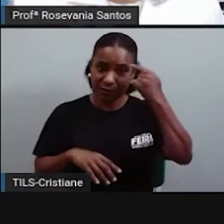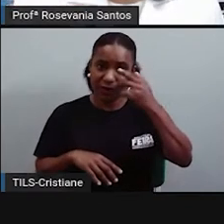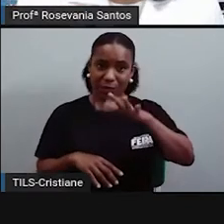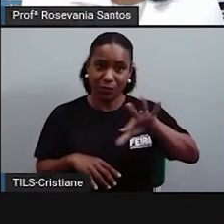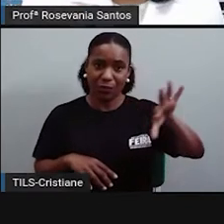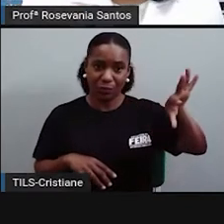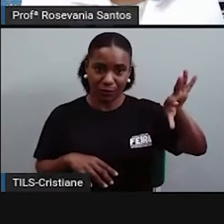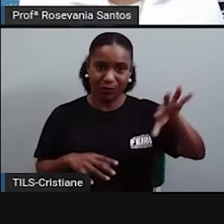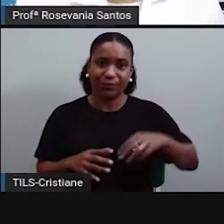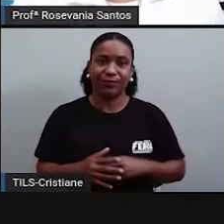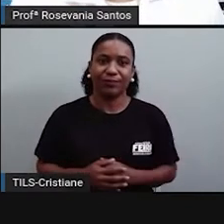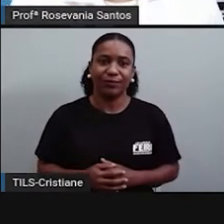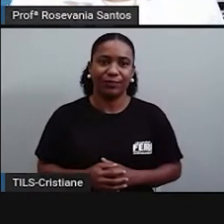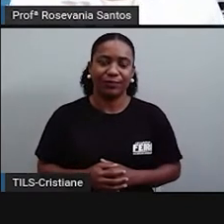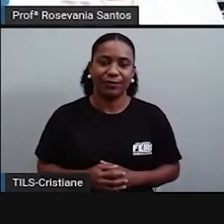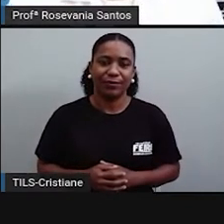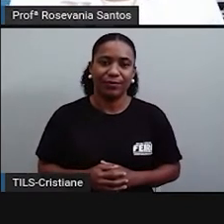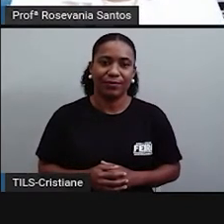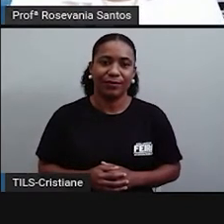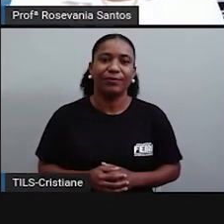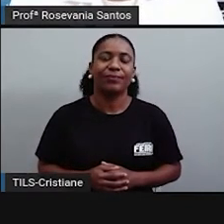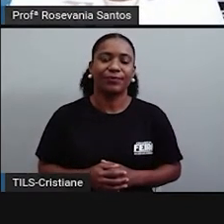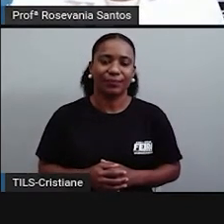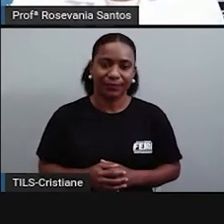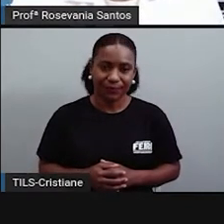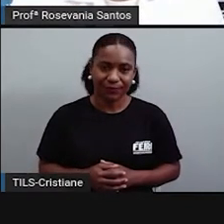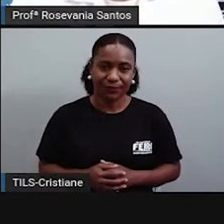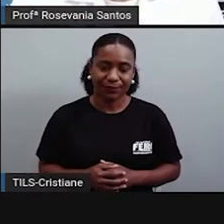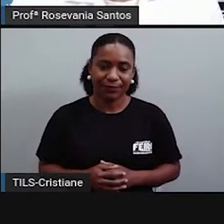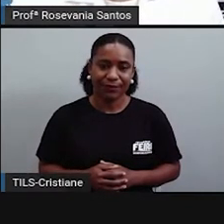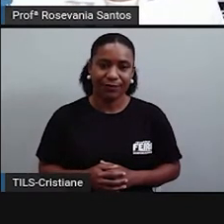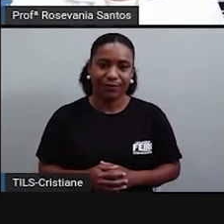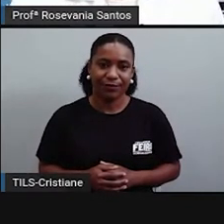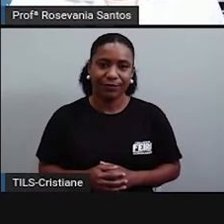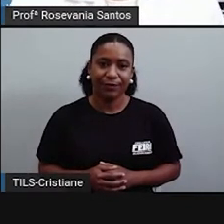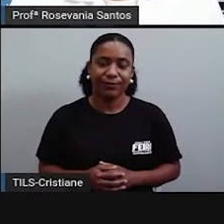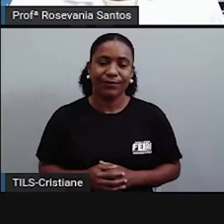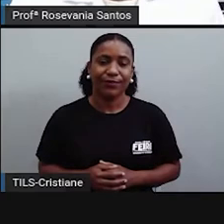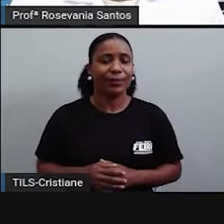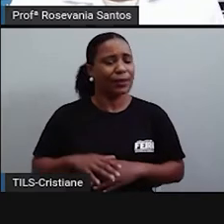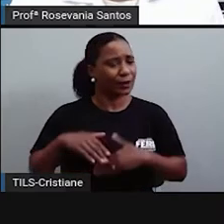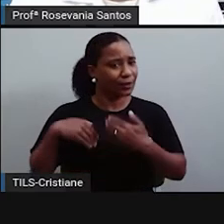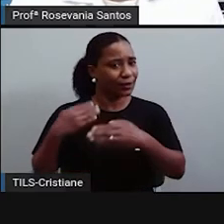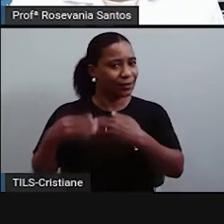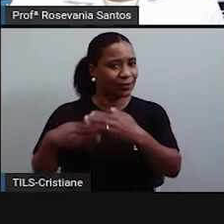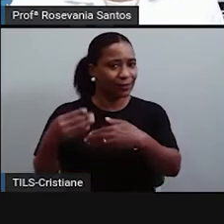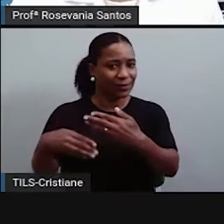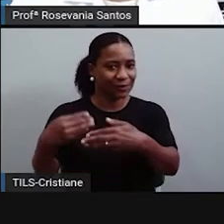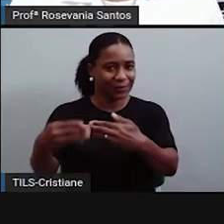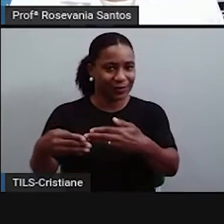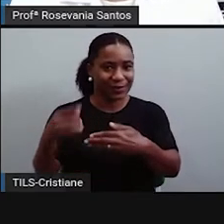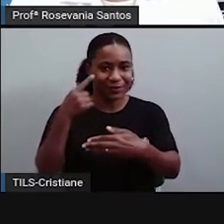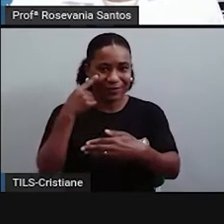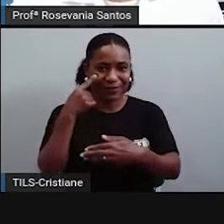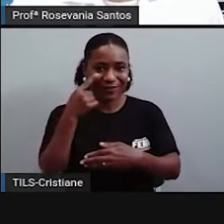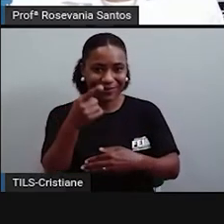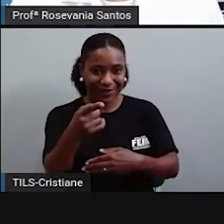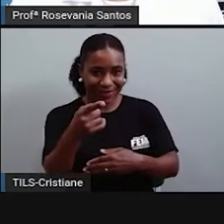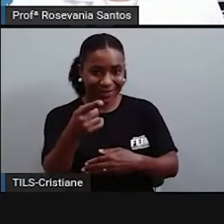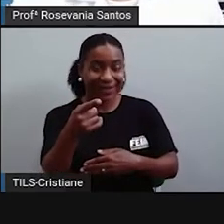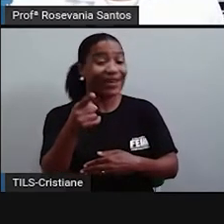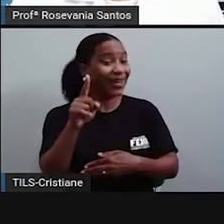Francisco que pertenciam. Aí, o que acontece? A gente tem aqui a cidade de Torres